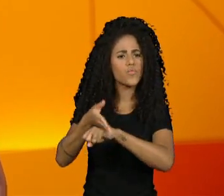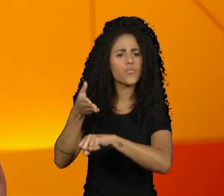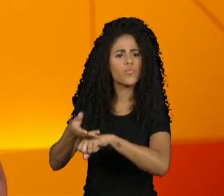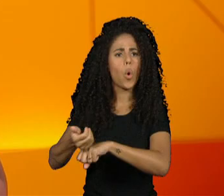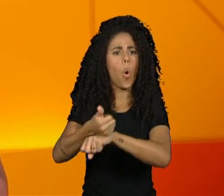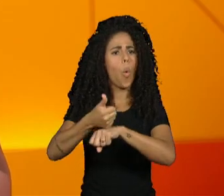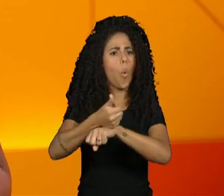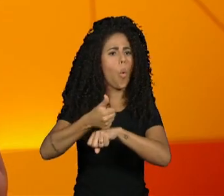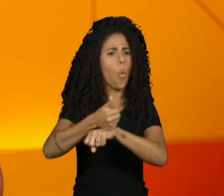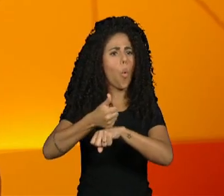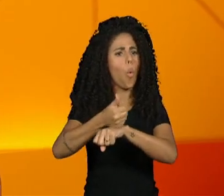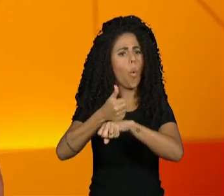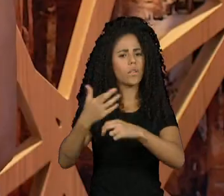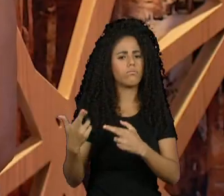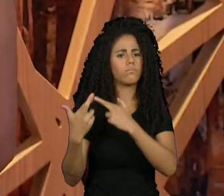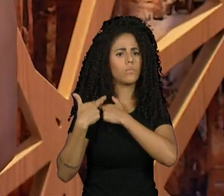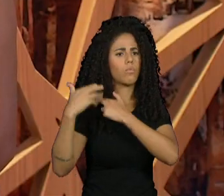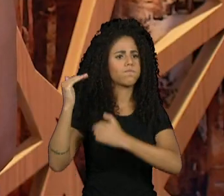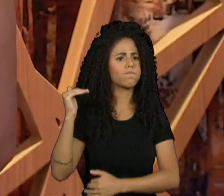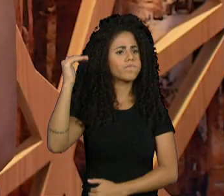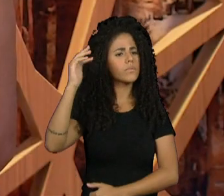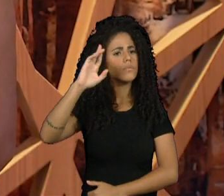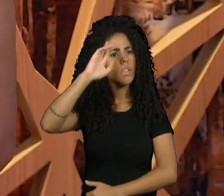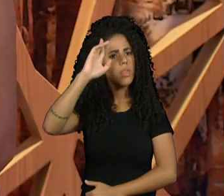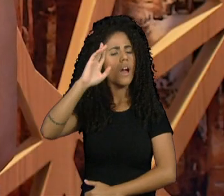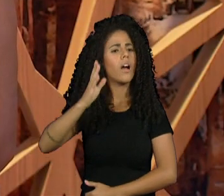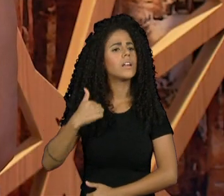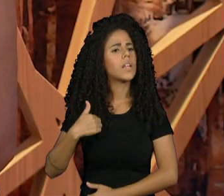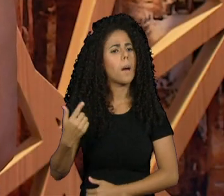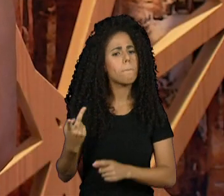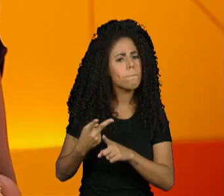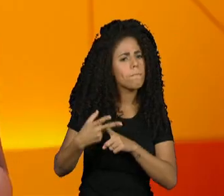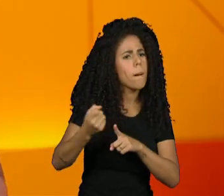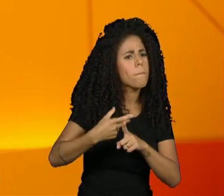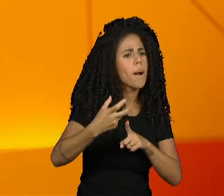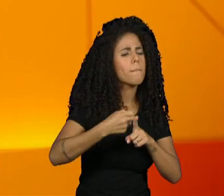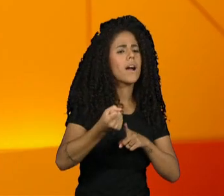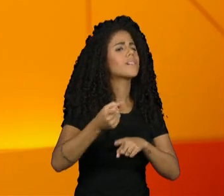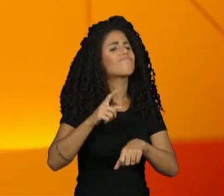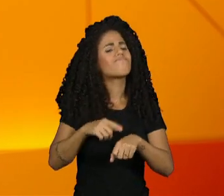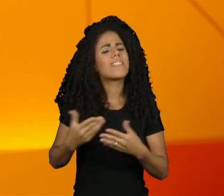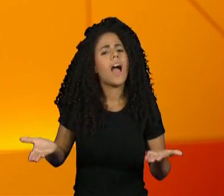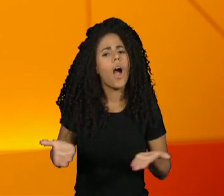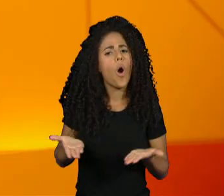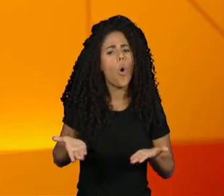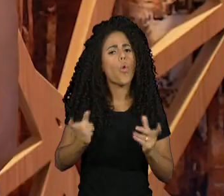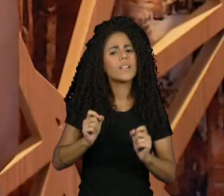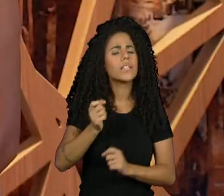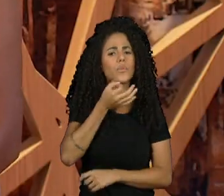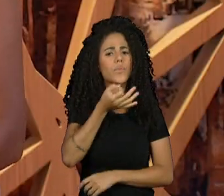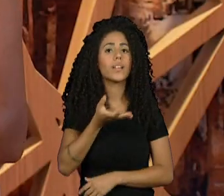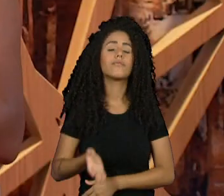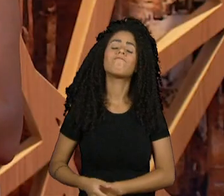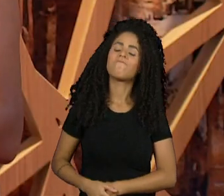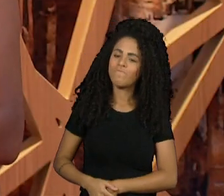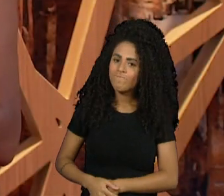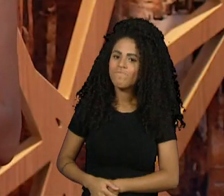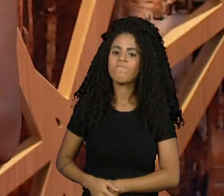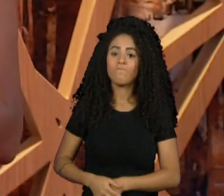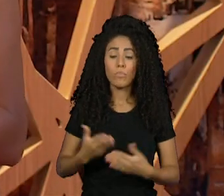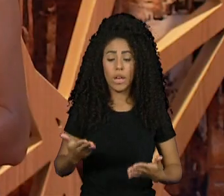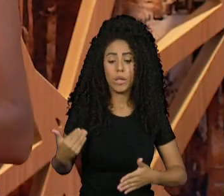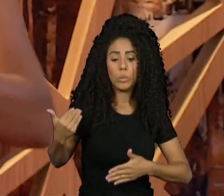no país. A gente fala de uma vitória, a gente fala de um atraso. Que momento é esse que a gente vive? É o momento que a gente está